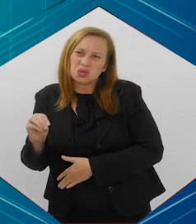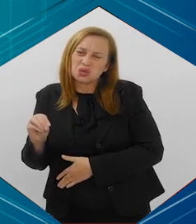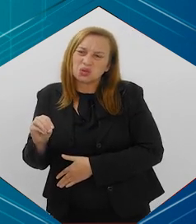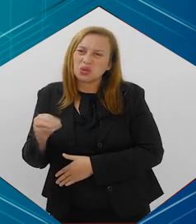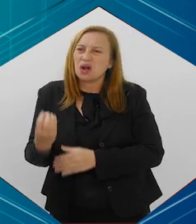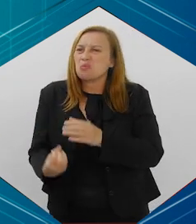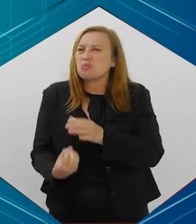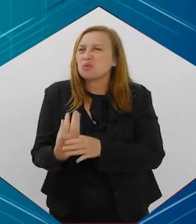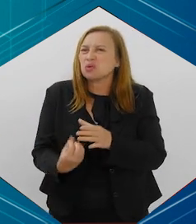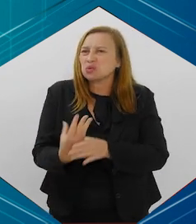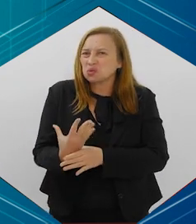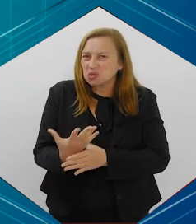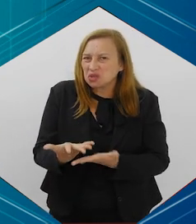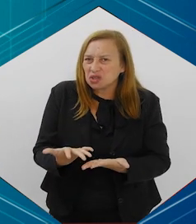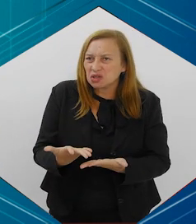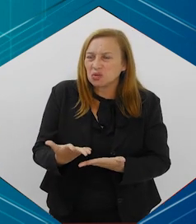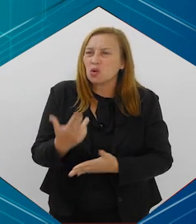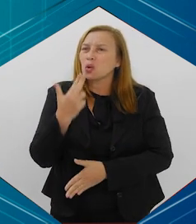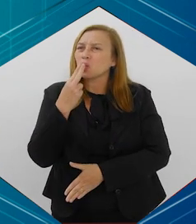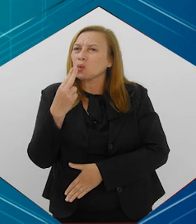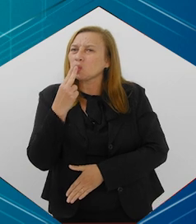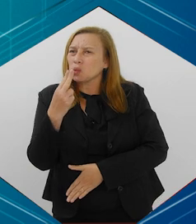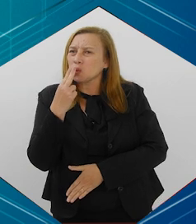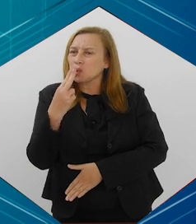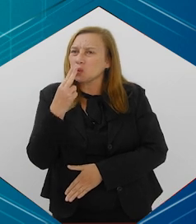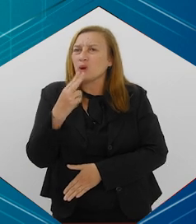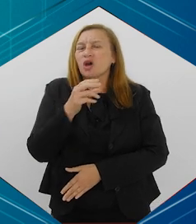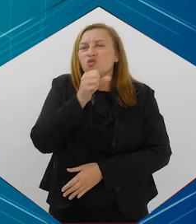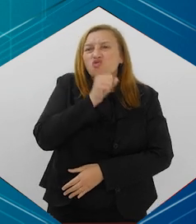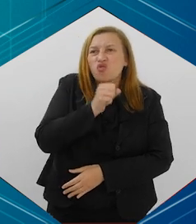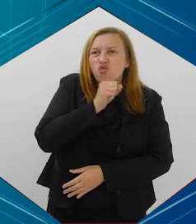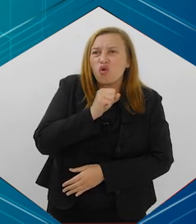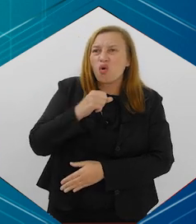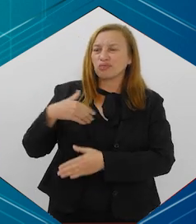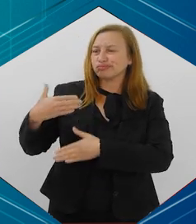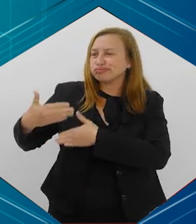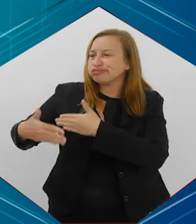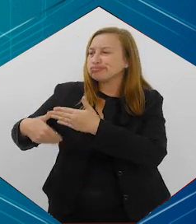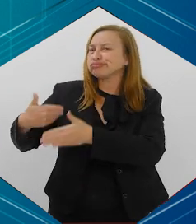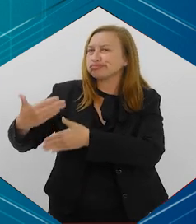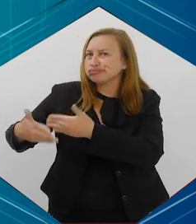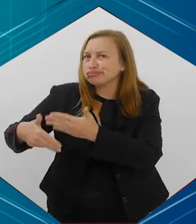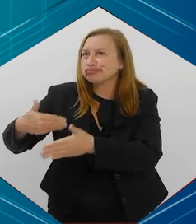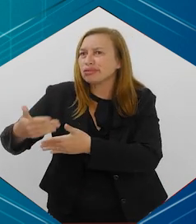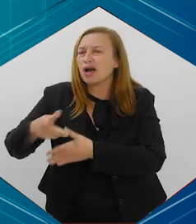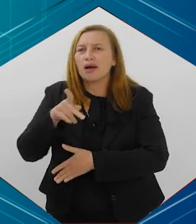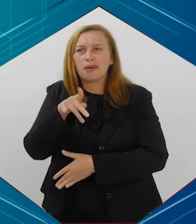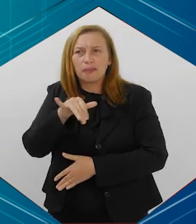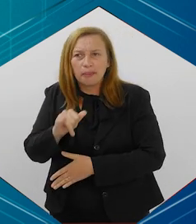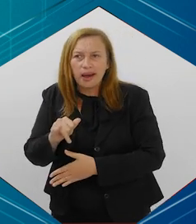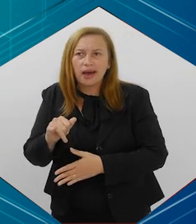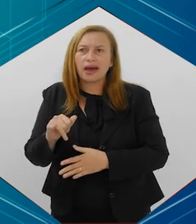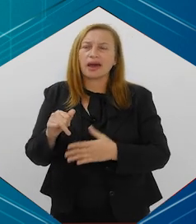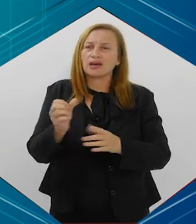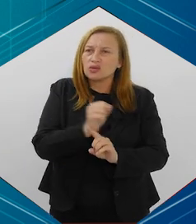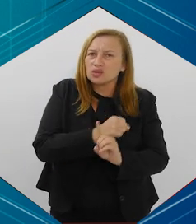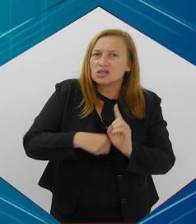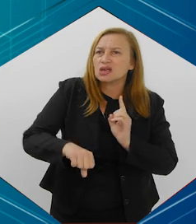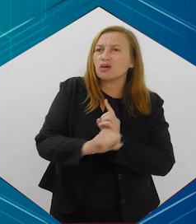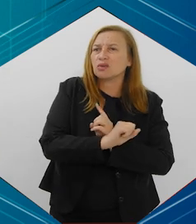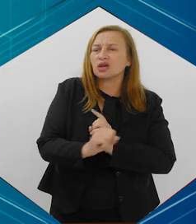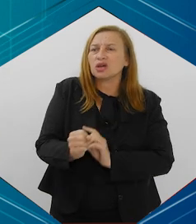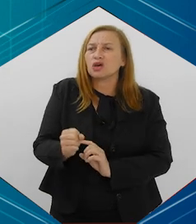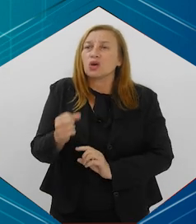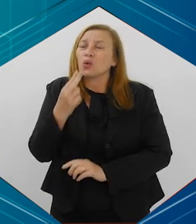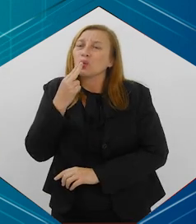reproduzido o cigarro através dos avós, dos pais. Mas, socialmente, o